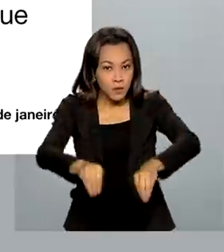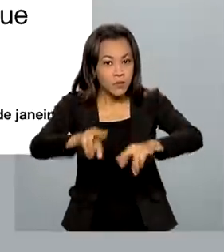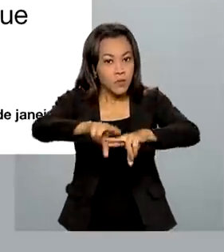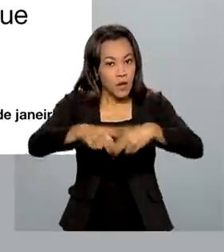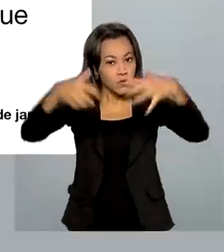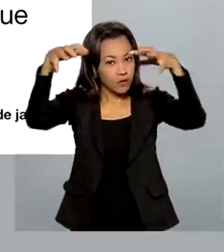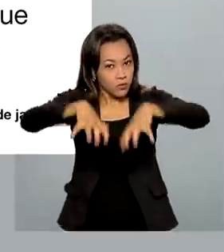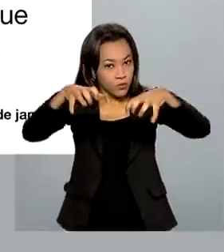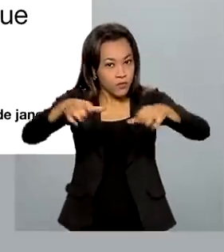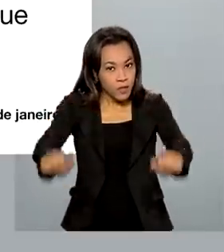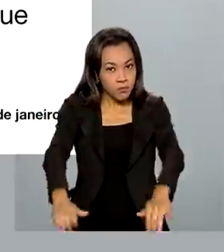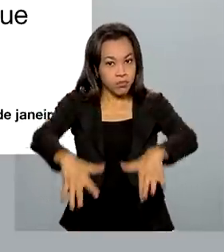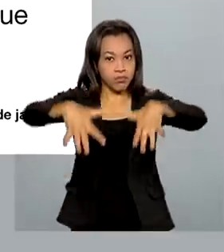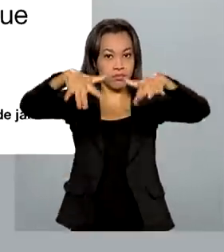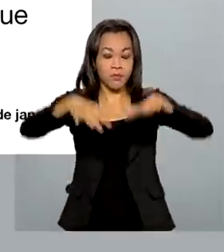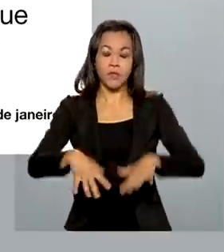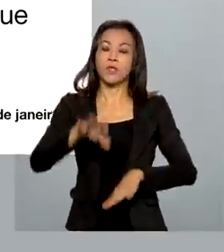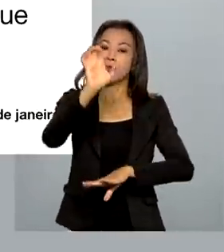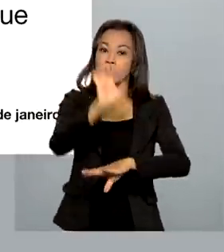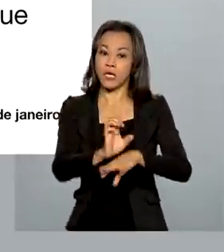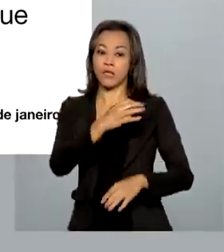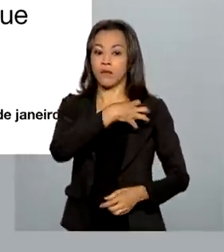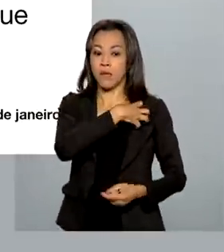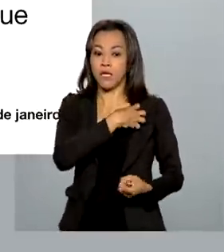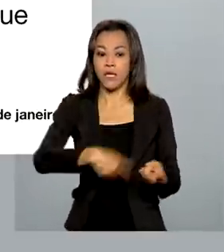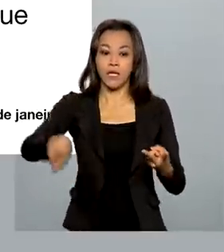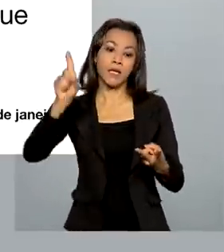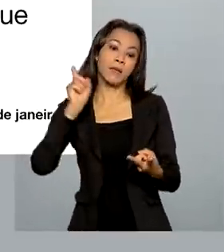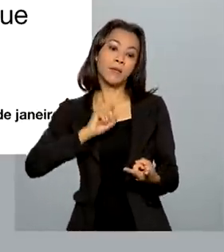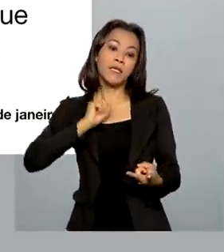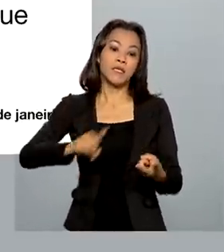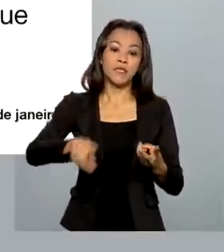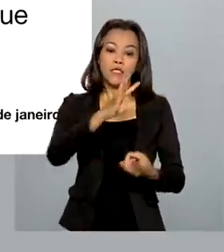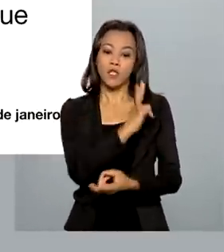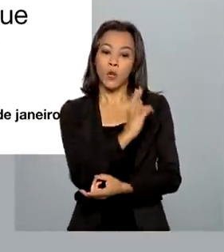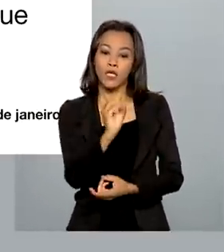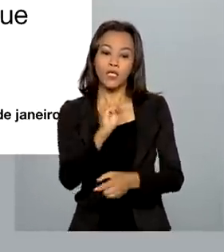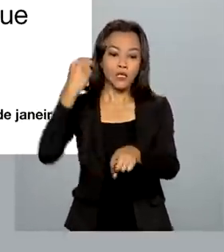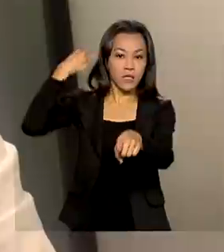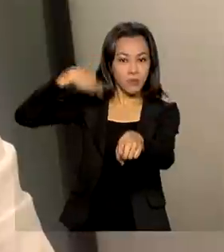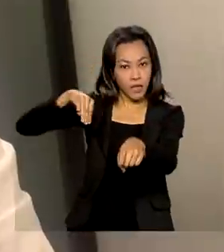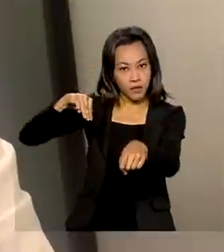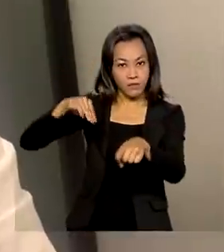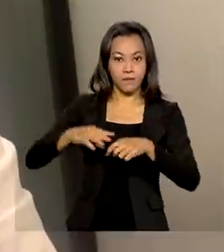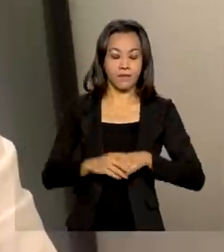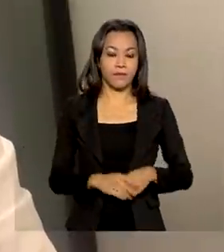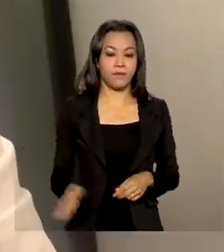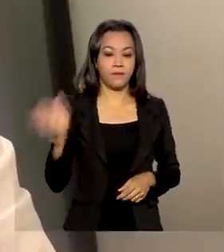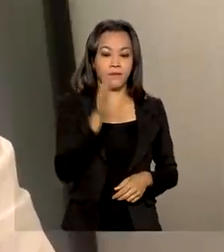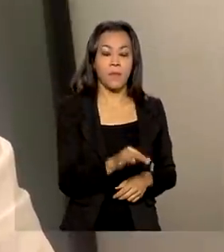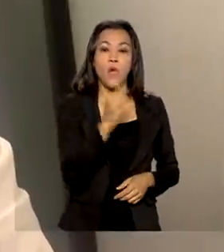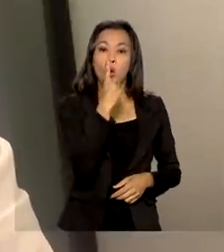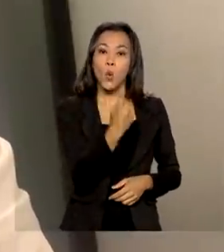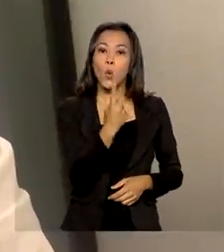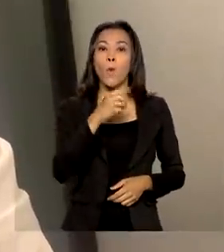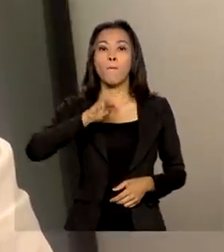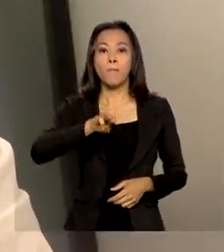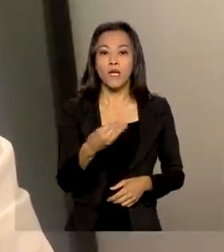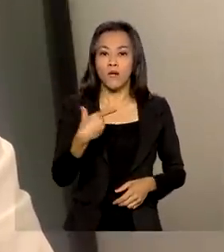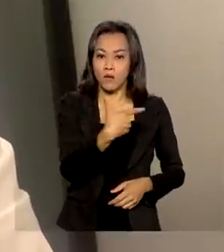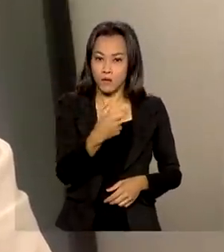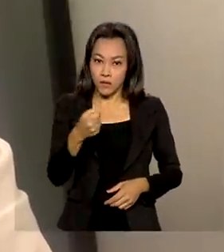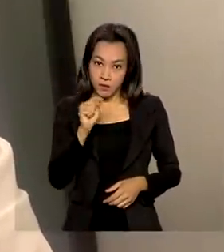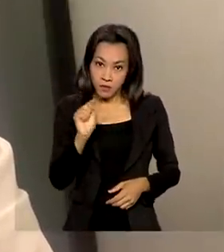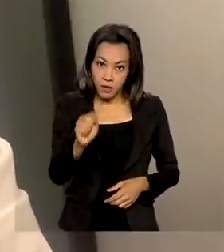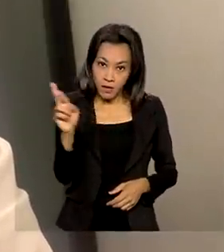e enchentes na Bahia, em Minas Gerais, Tocantins e Maranhão. Serão doados 1 milhão e 200 mil reais, cuja